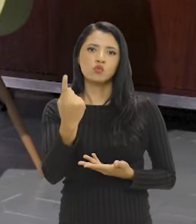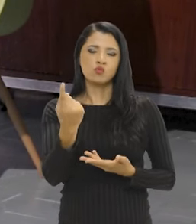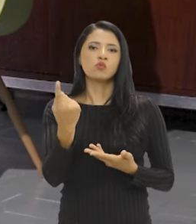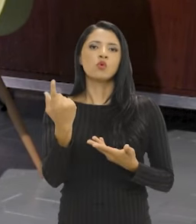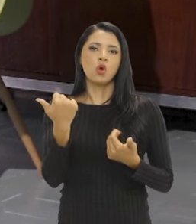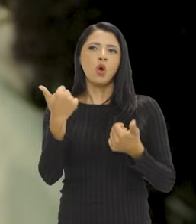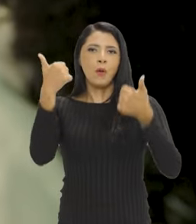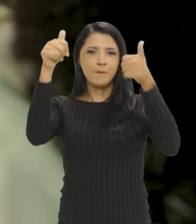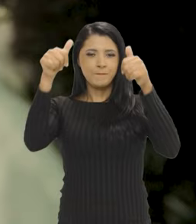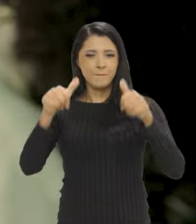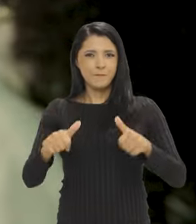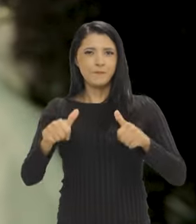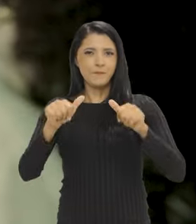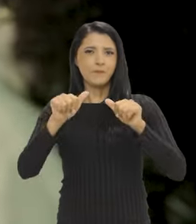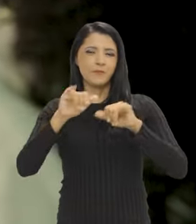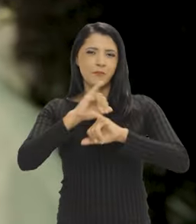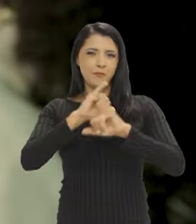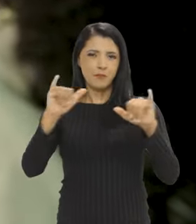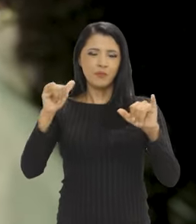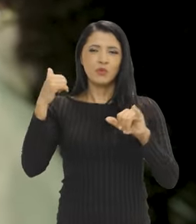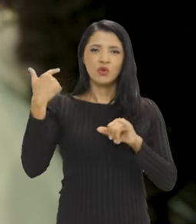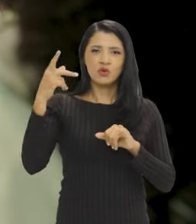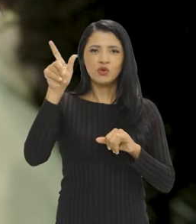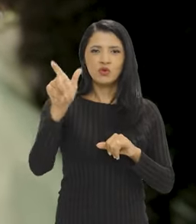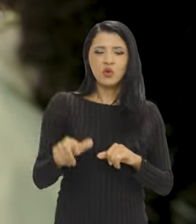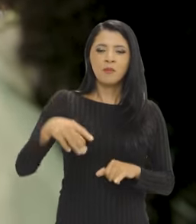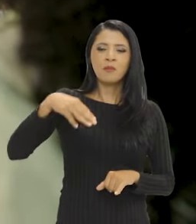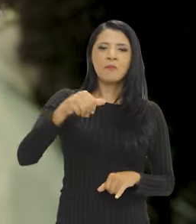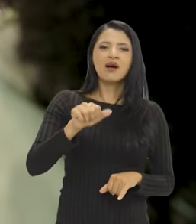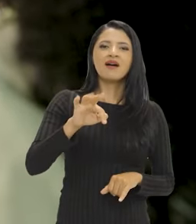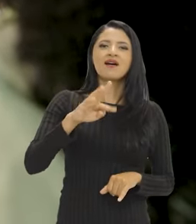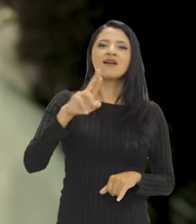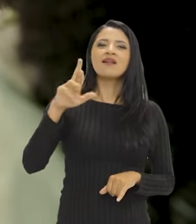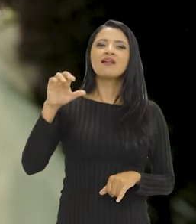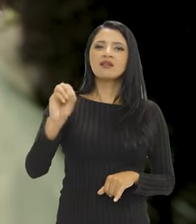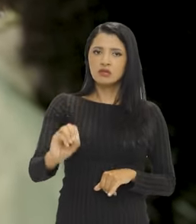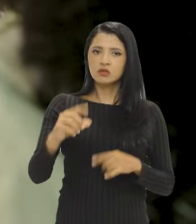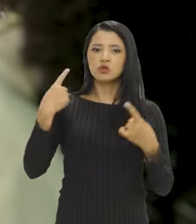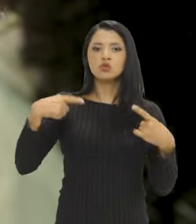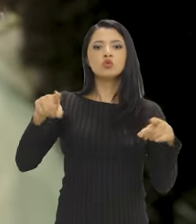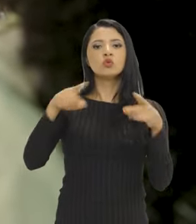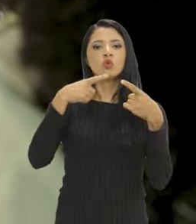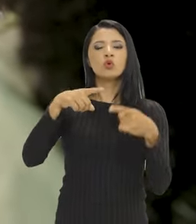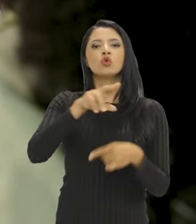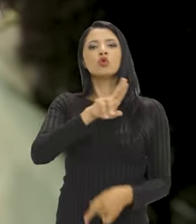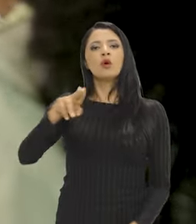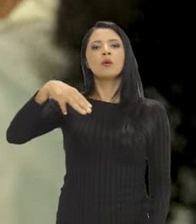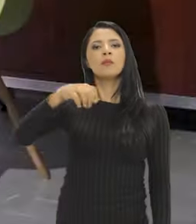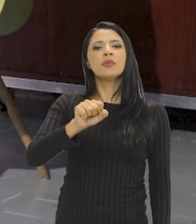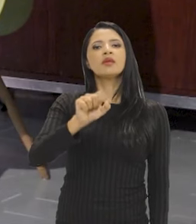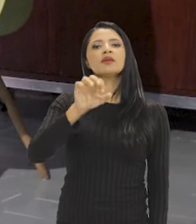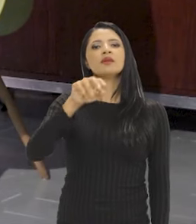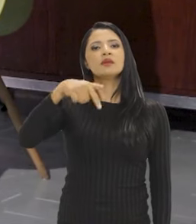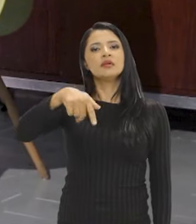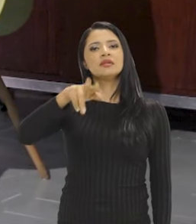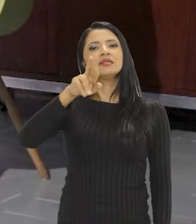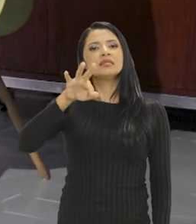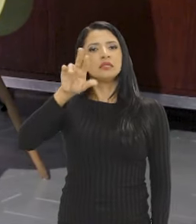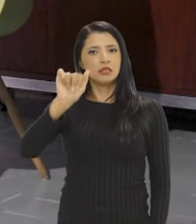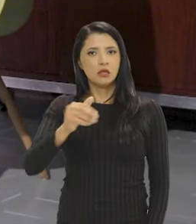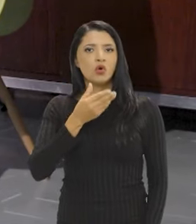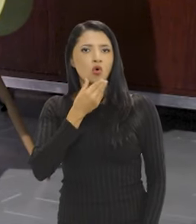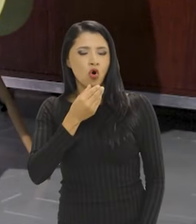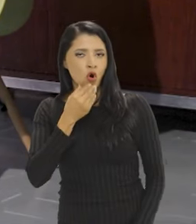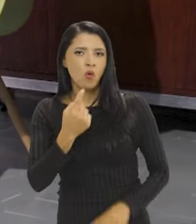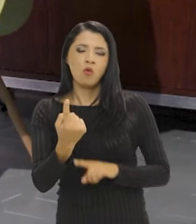um post sobre o maestro Mesquita, um maestro do século XIX, um homem negro